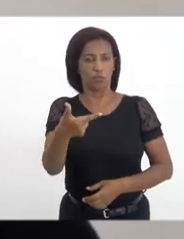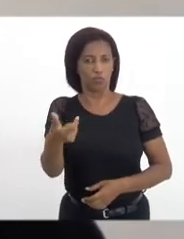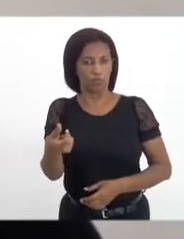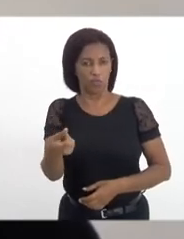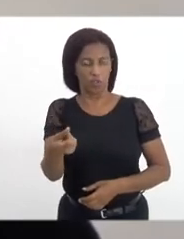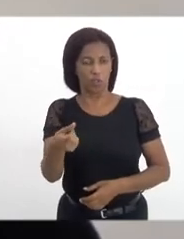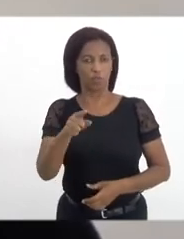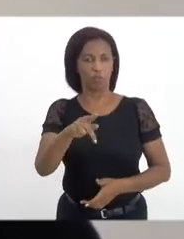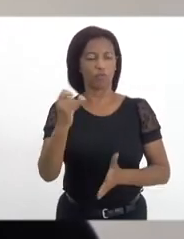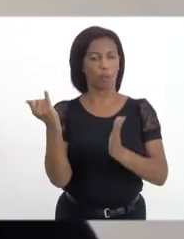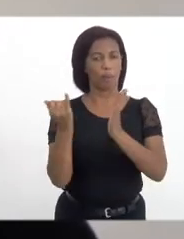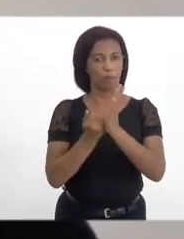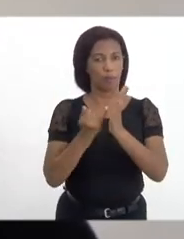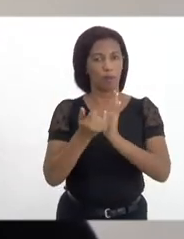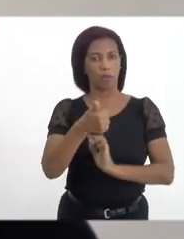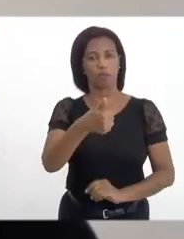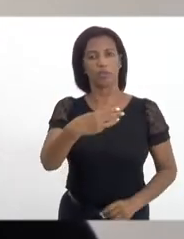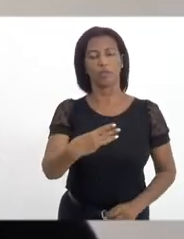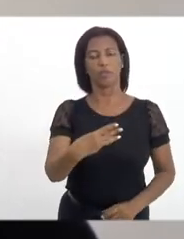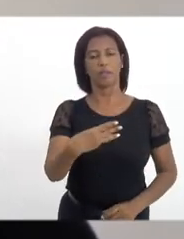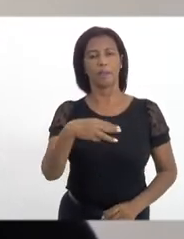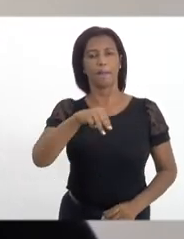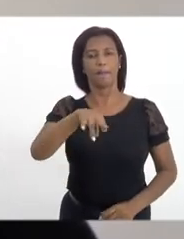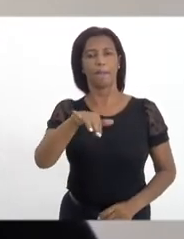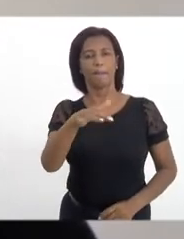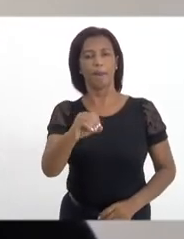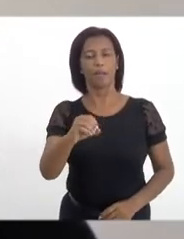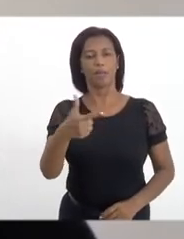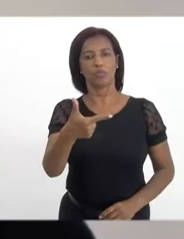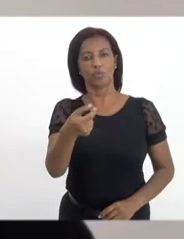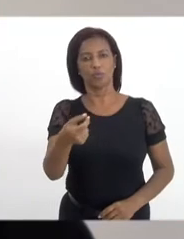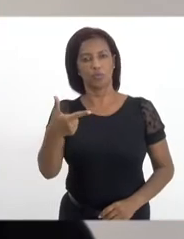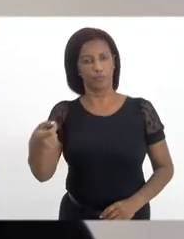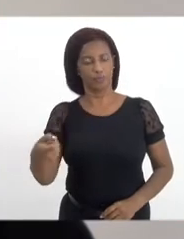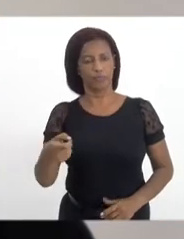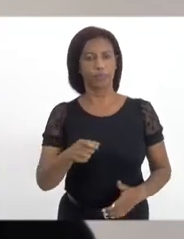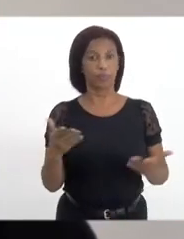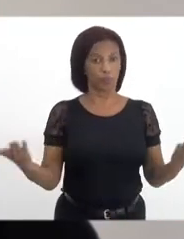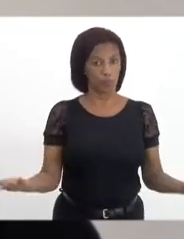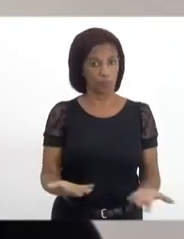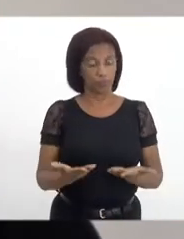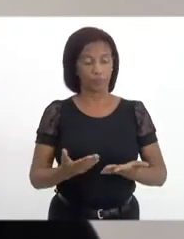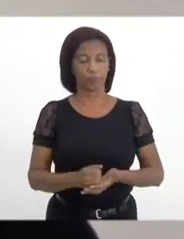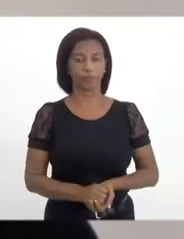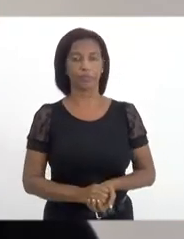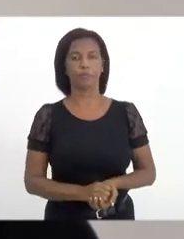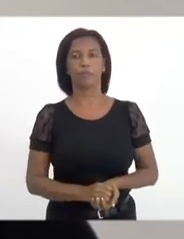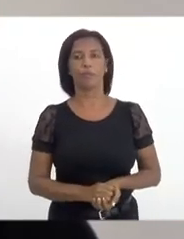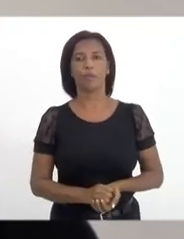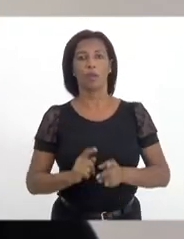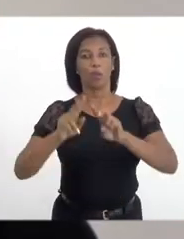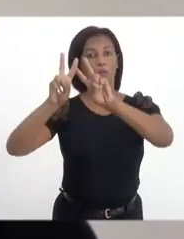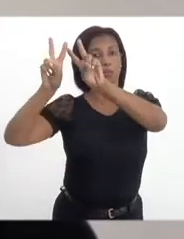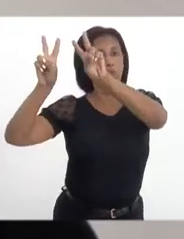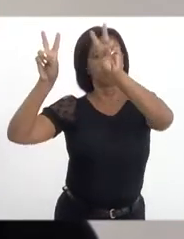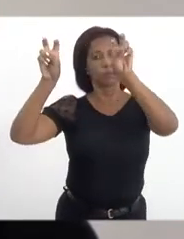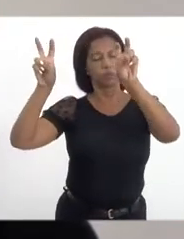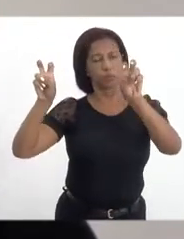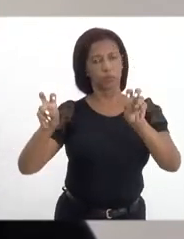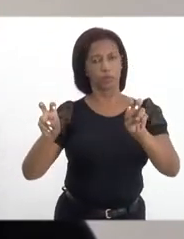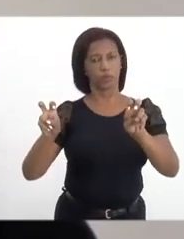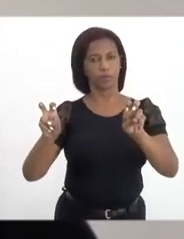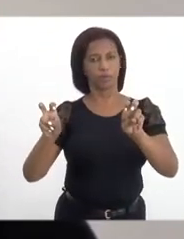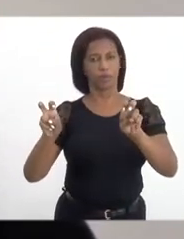publicado em dia 13 de março de 2020. Hoje, o tema será discutido,